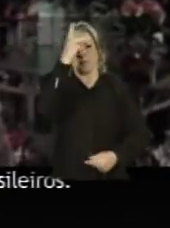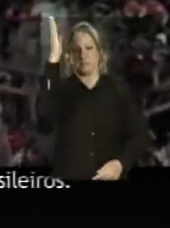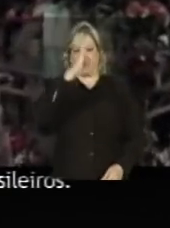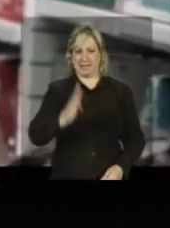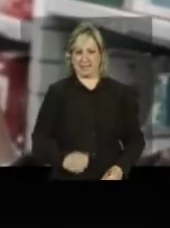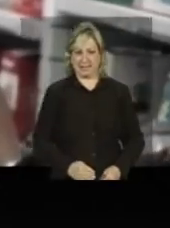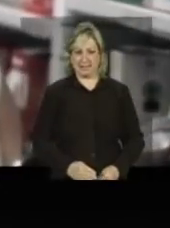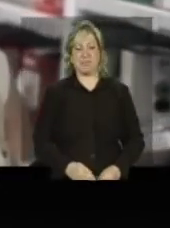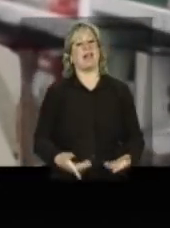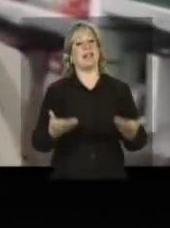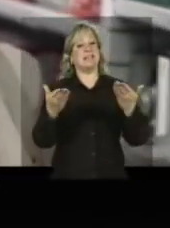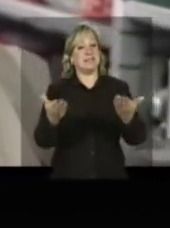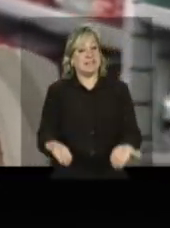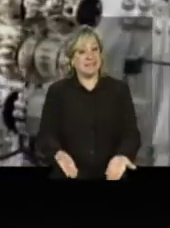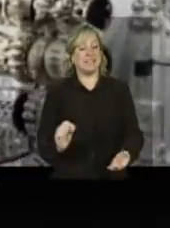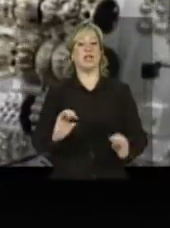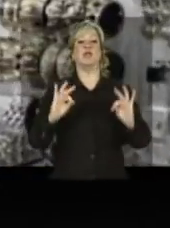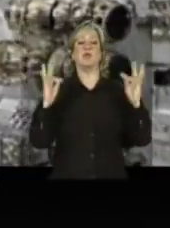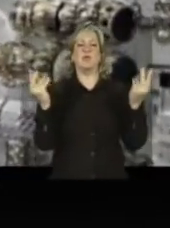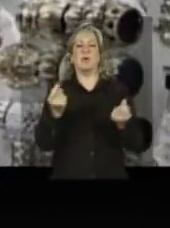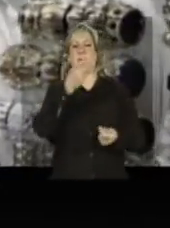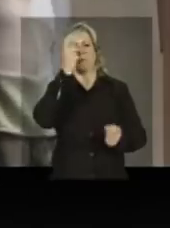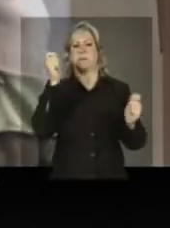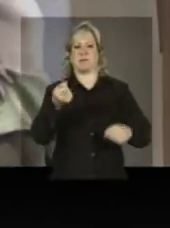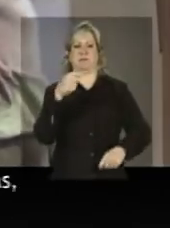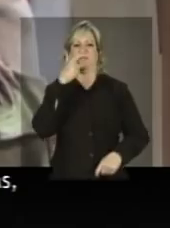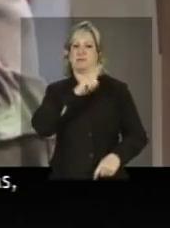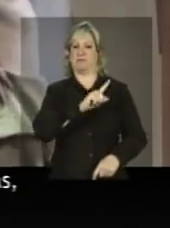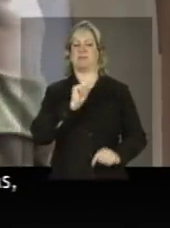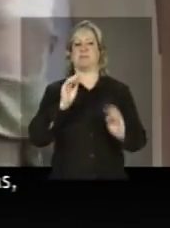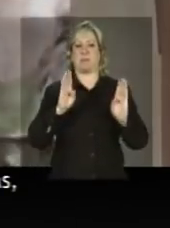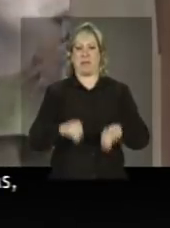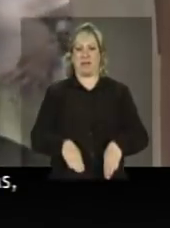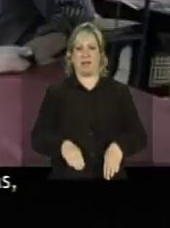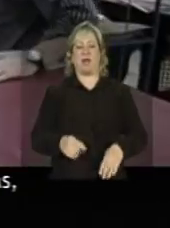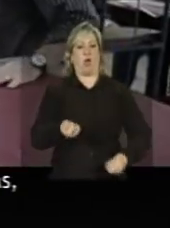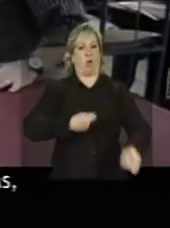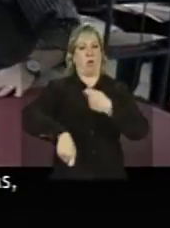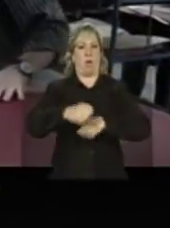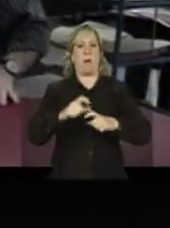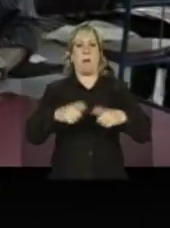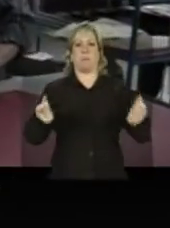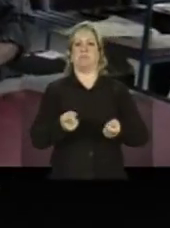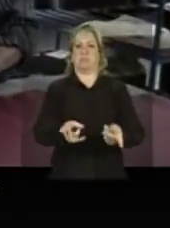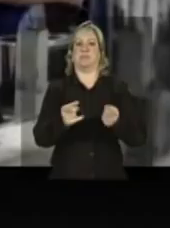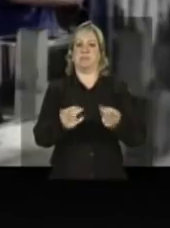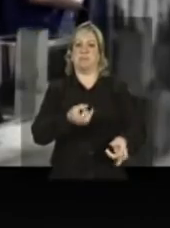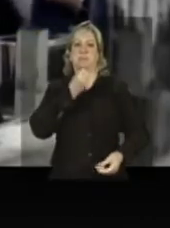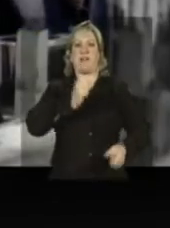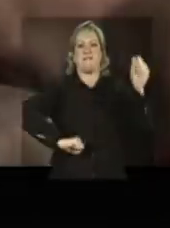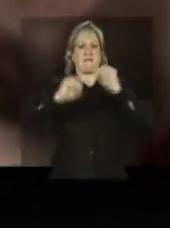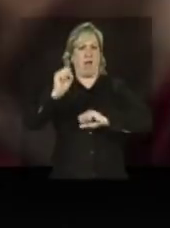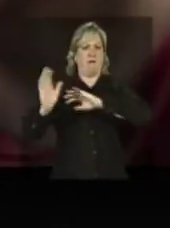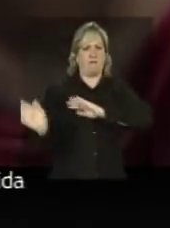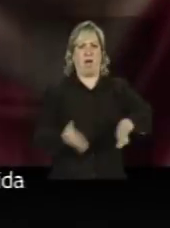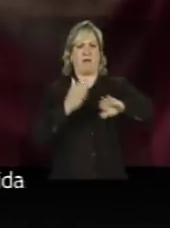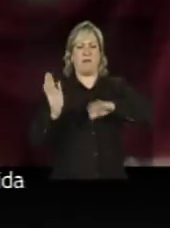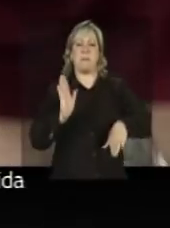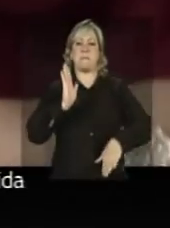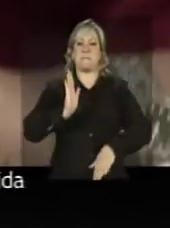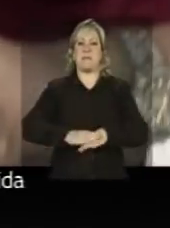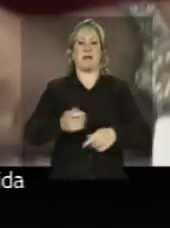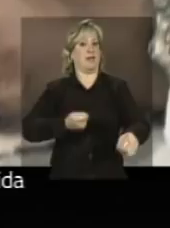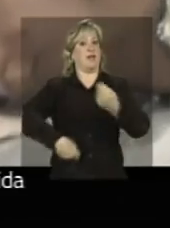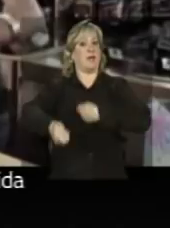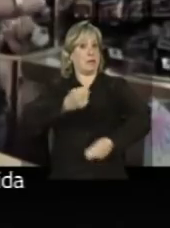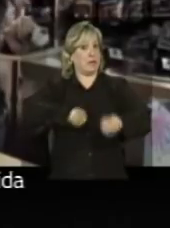brasileiros. E assim, todo mundo ganha. O comércio aumenta as vendas, as fábricas produzem mais, a